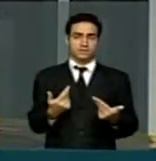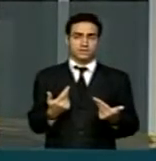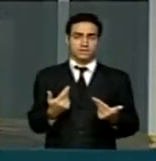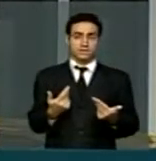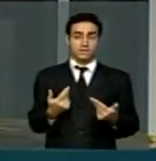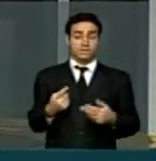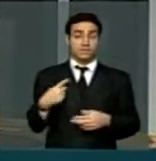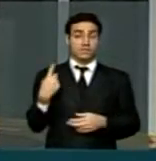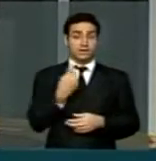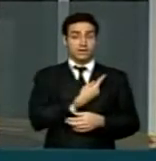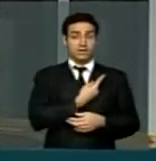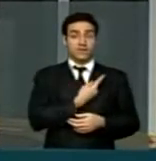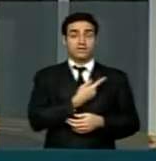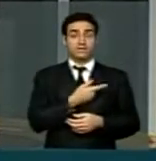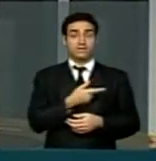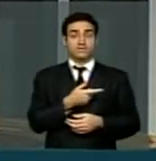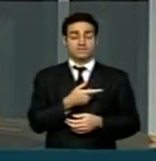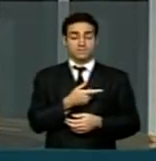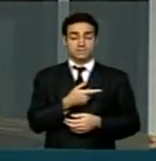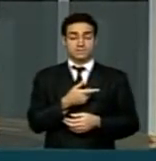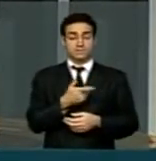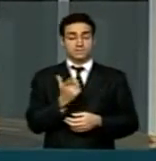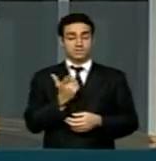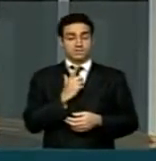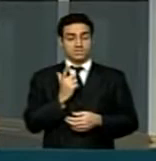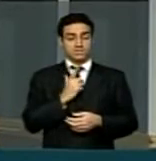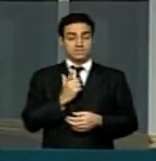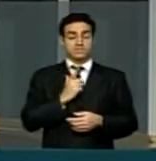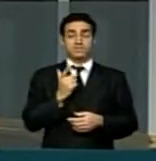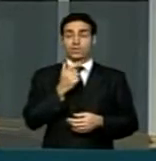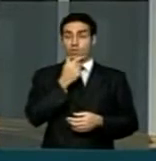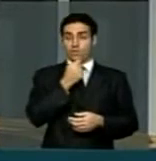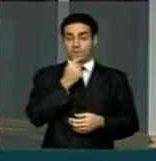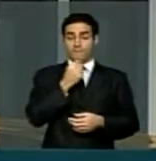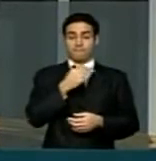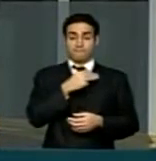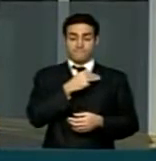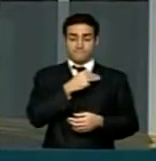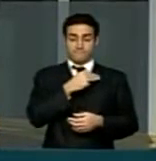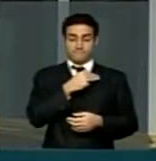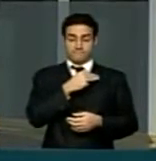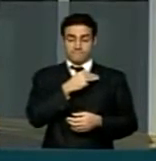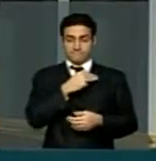aí vendo um grande ministro, Ayres Brito,